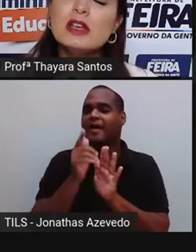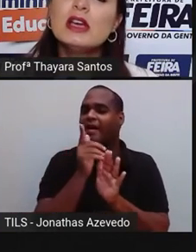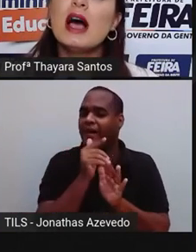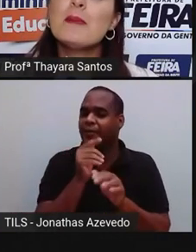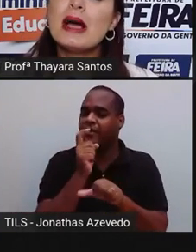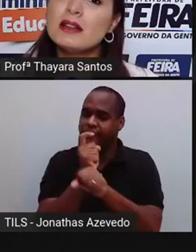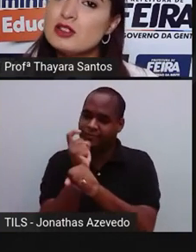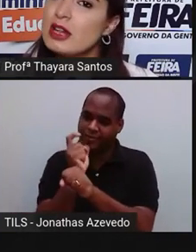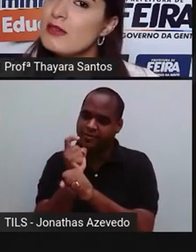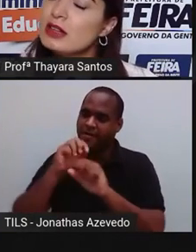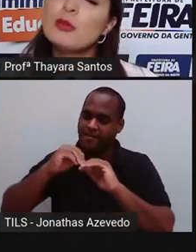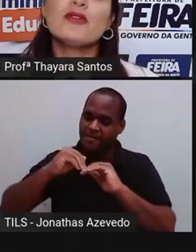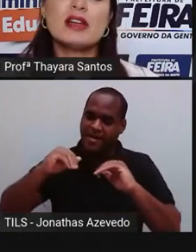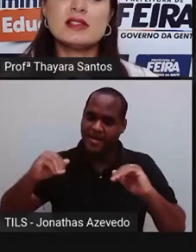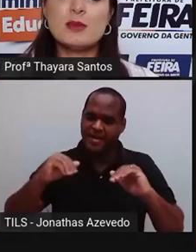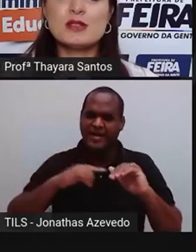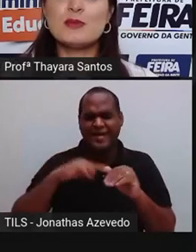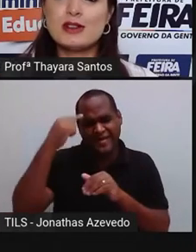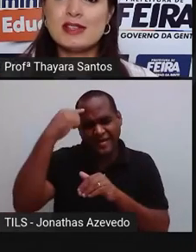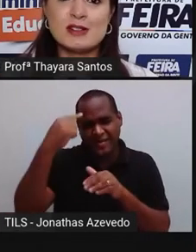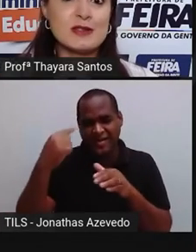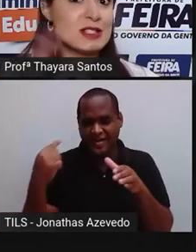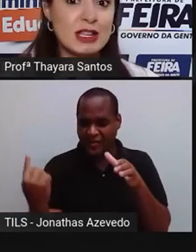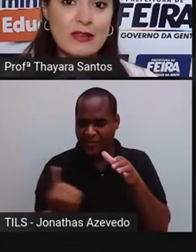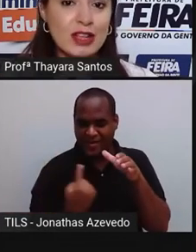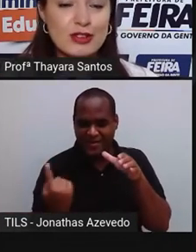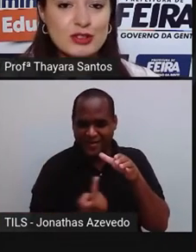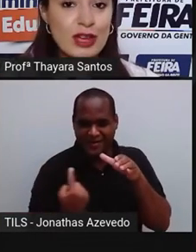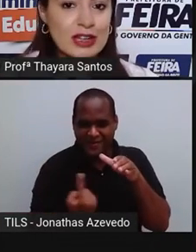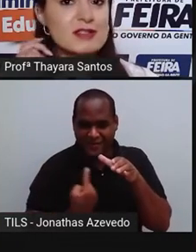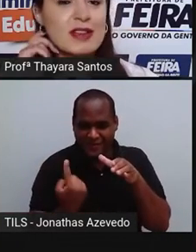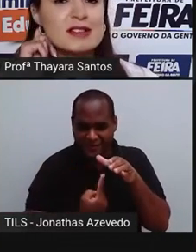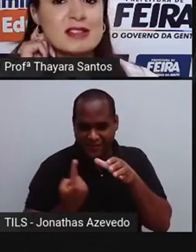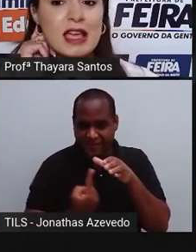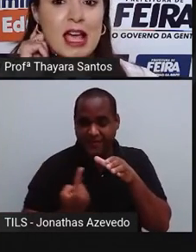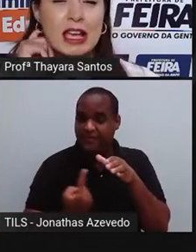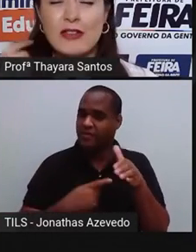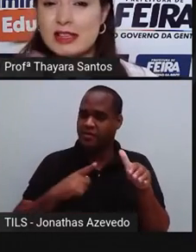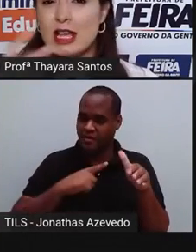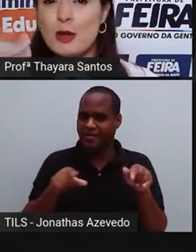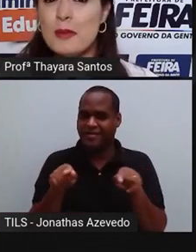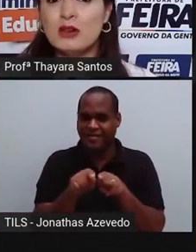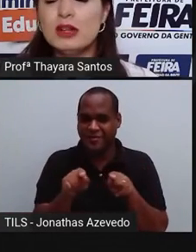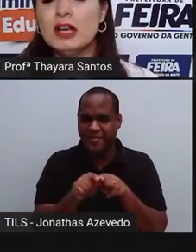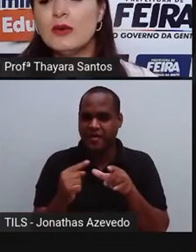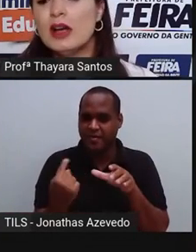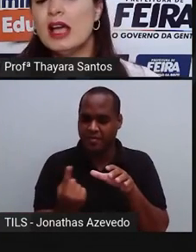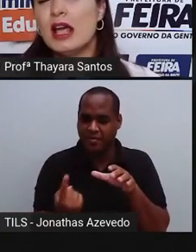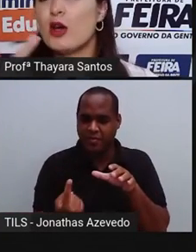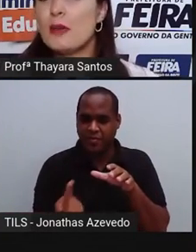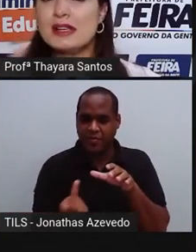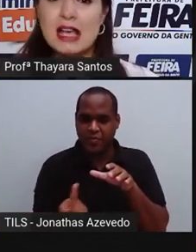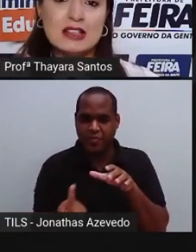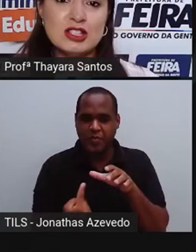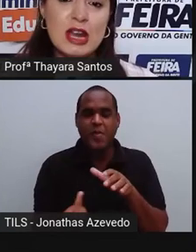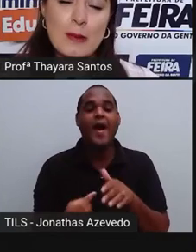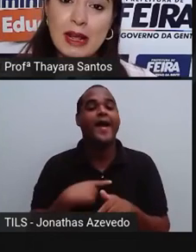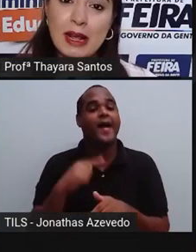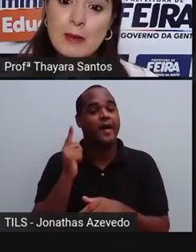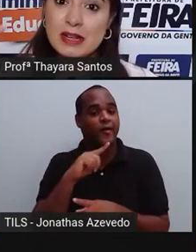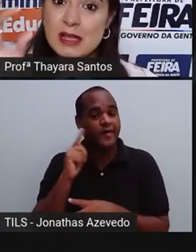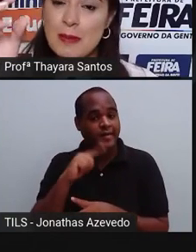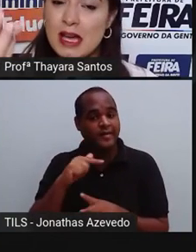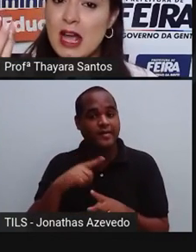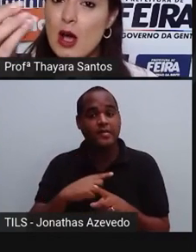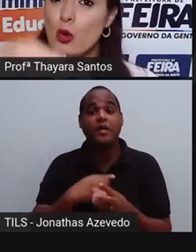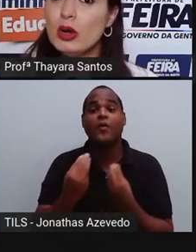Inclusive, a máquina de lavar também faz esse mesmo processo. Vocês já devem ter visto várias vezes, né? Que faz aquele barulhão. Ela começa a girar.